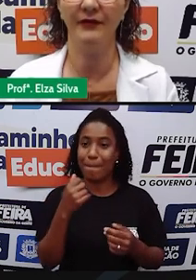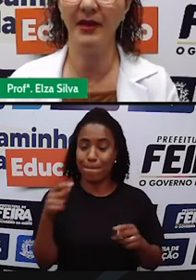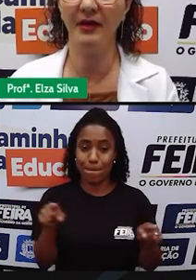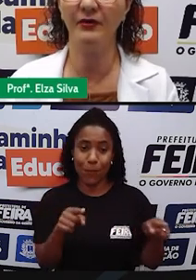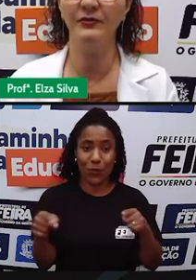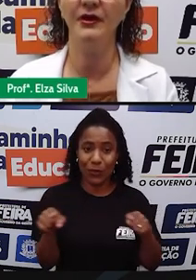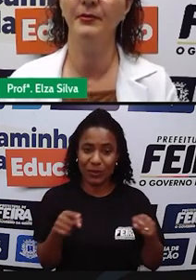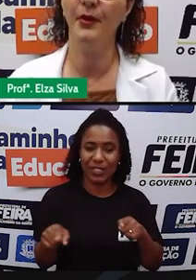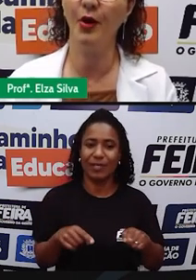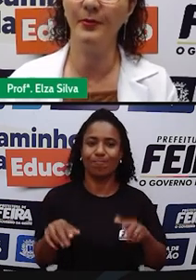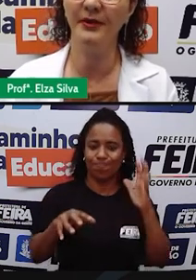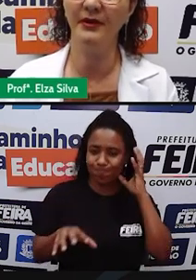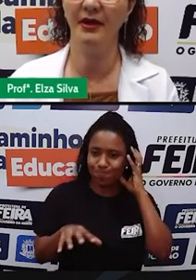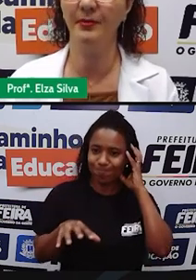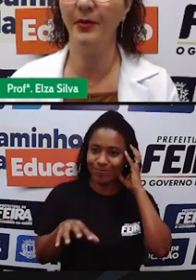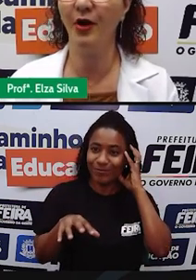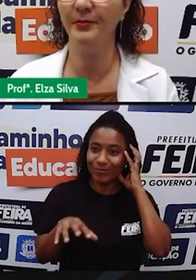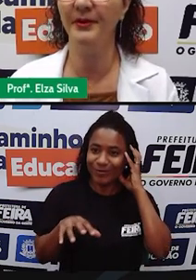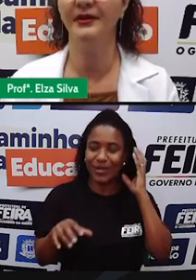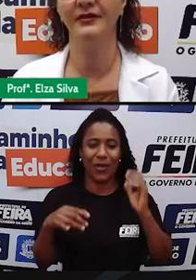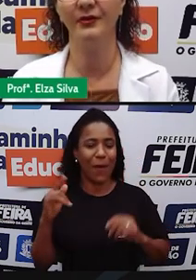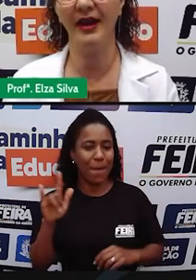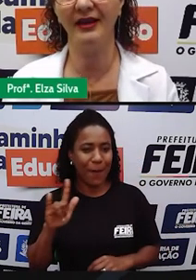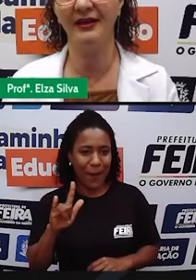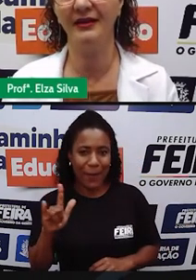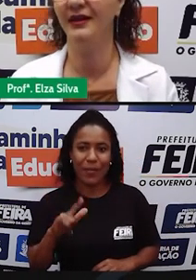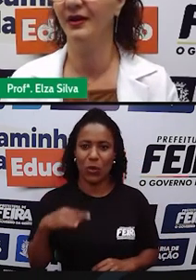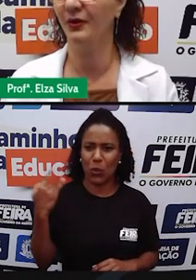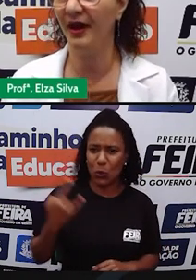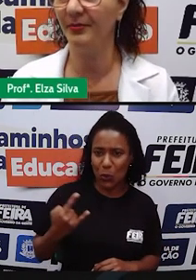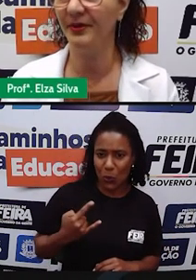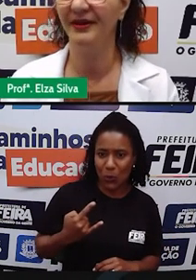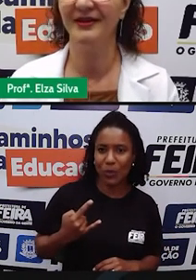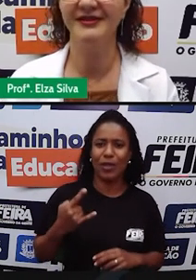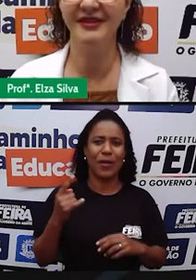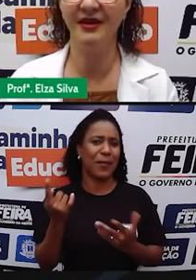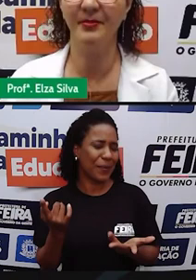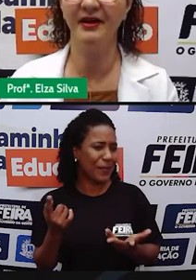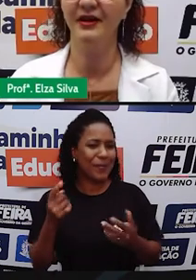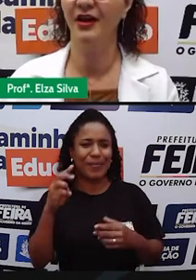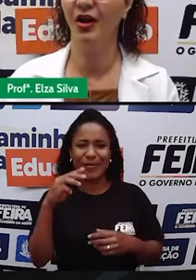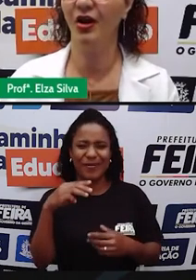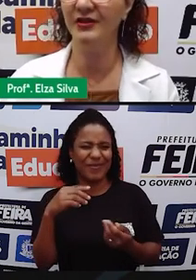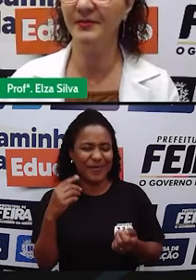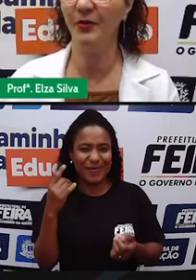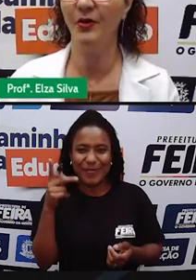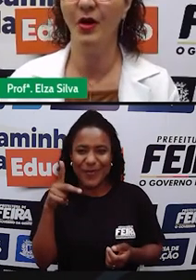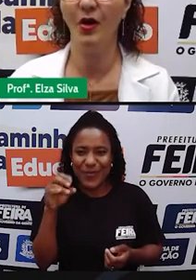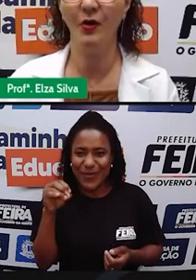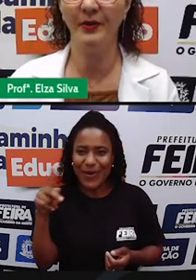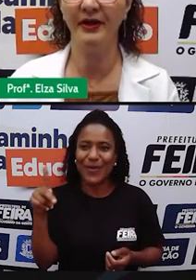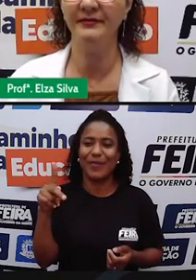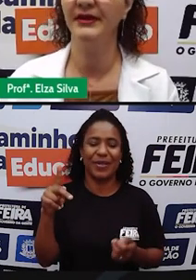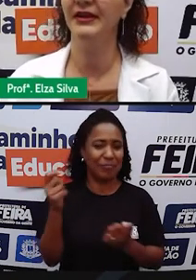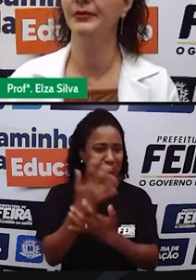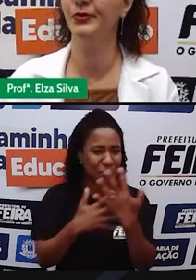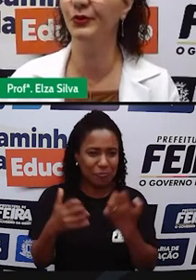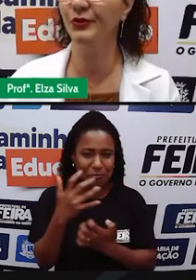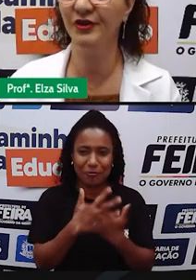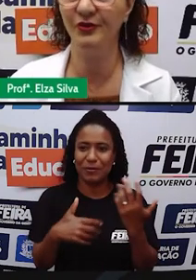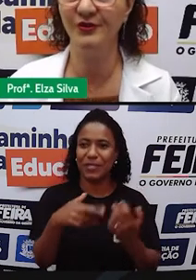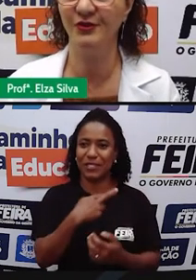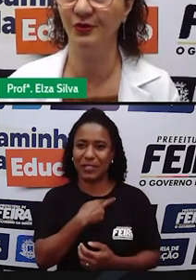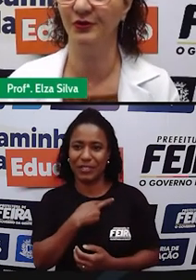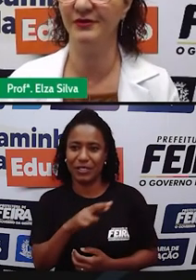Happy Metal Pop K-Pop Rag Rap Samba Gospel Oprah E